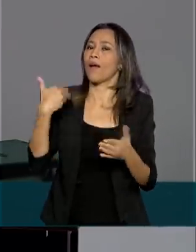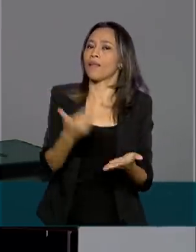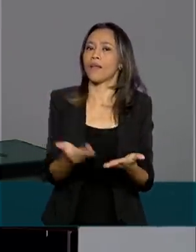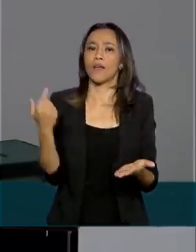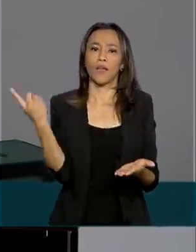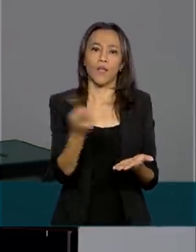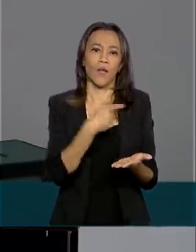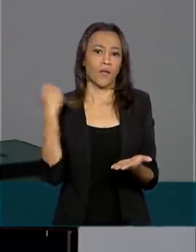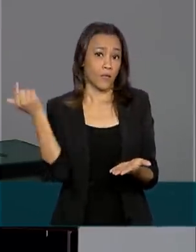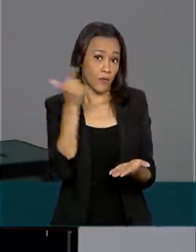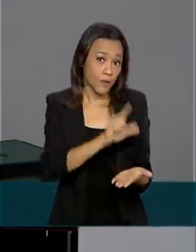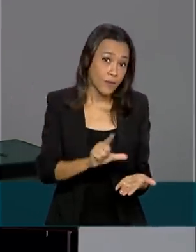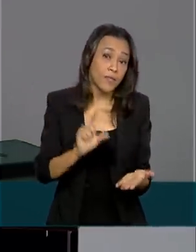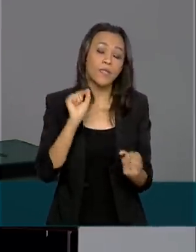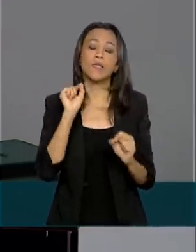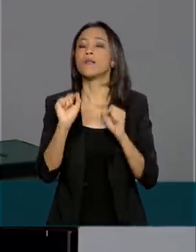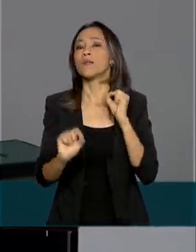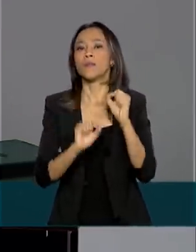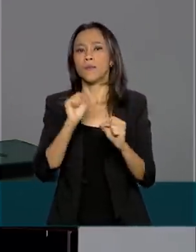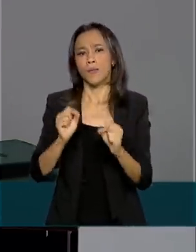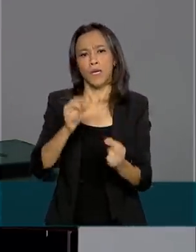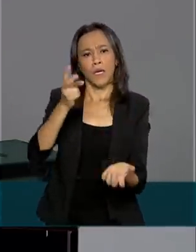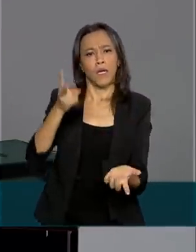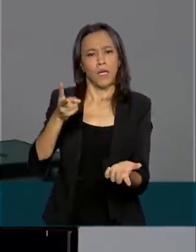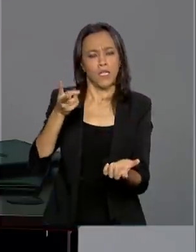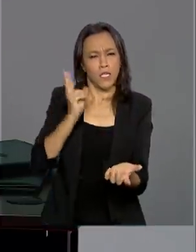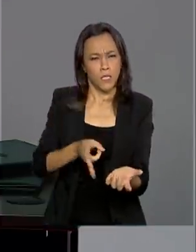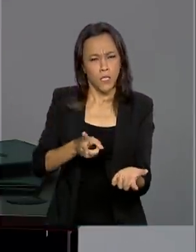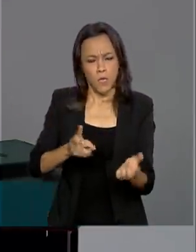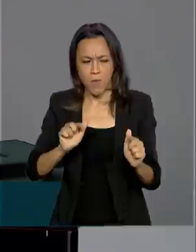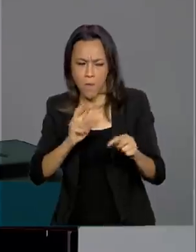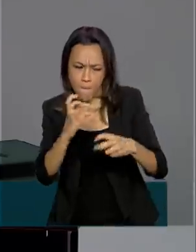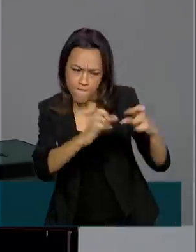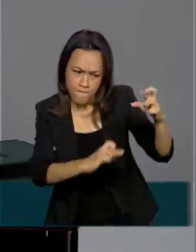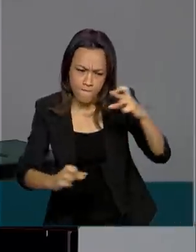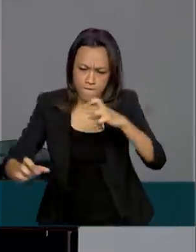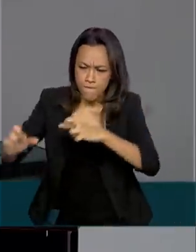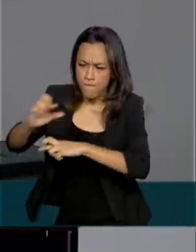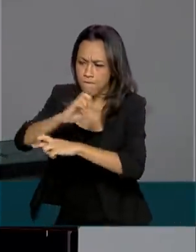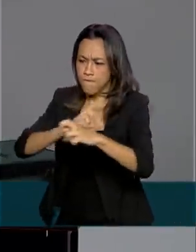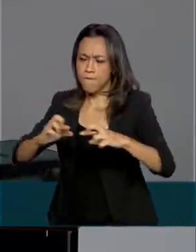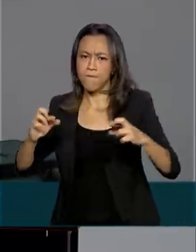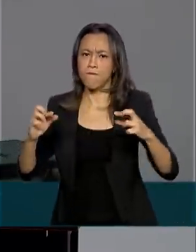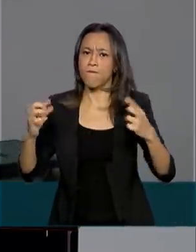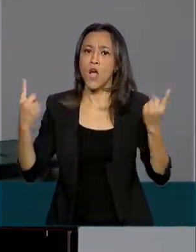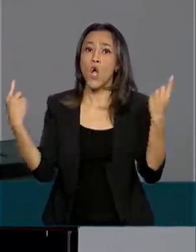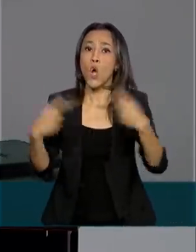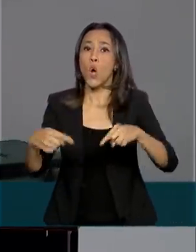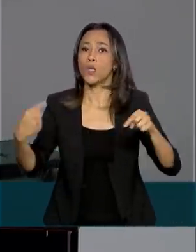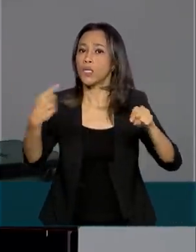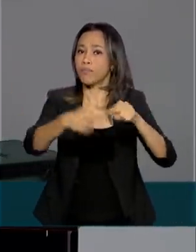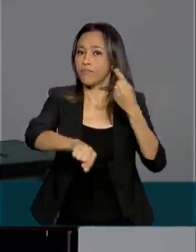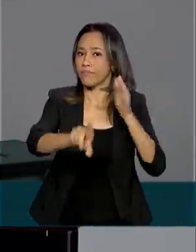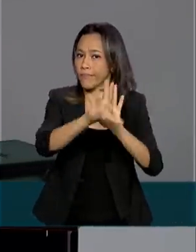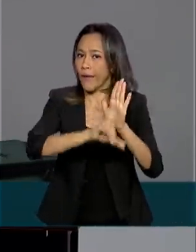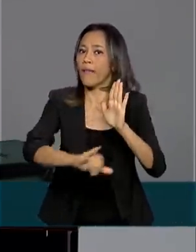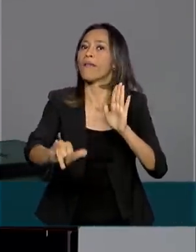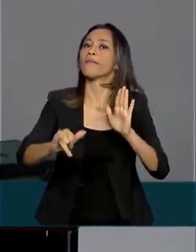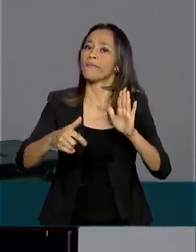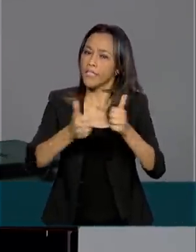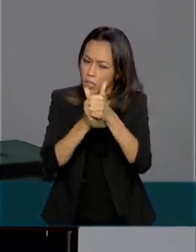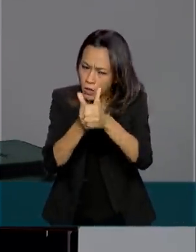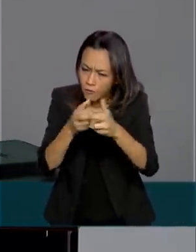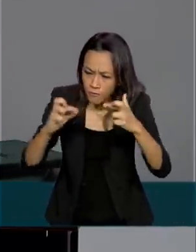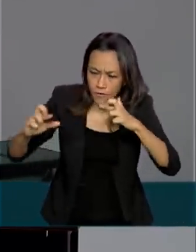estabelecer bases permanentes de combate à ilegalidade. No planejamento do Ministério do Meio